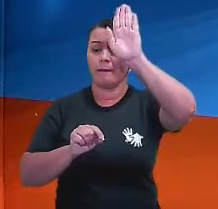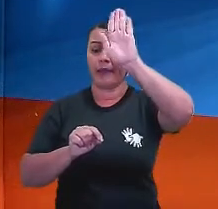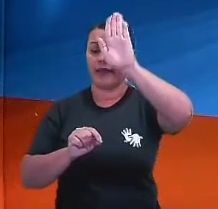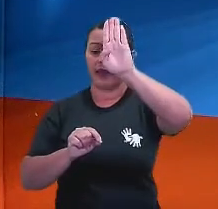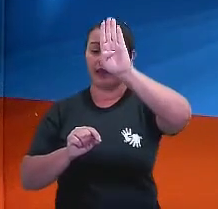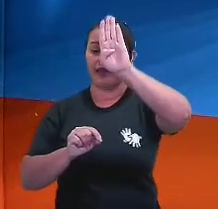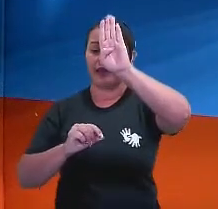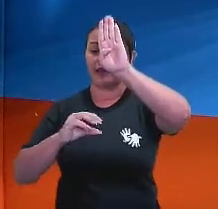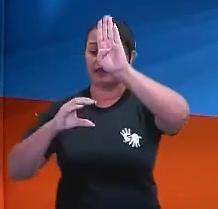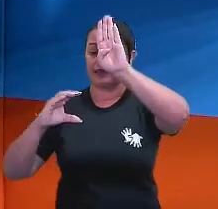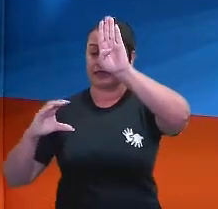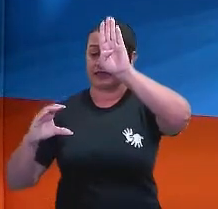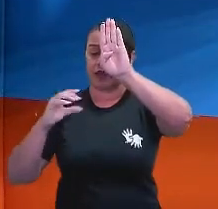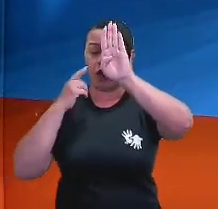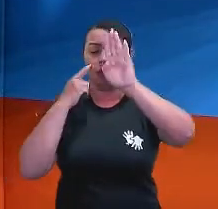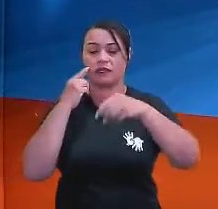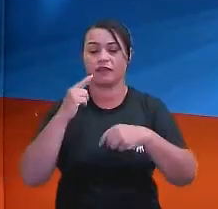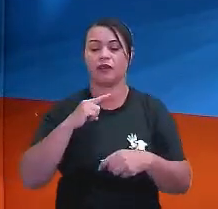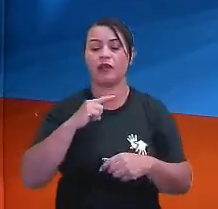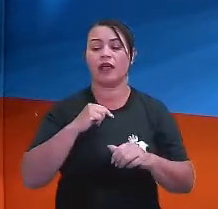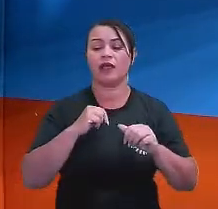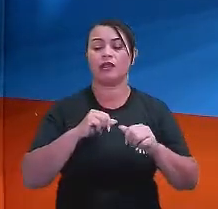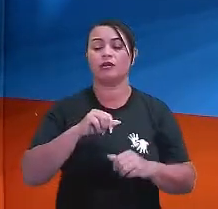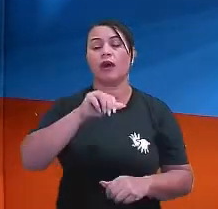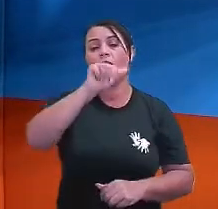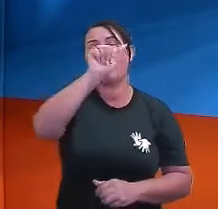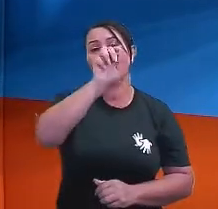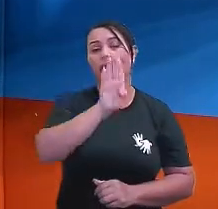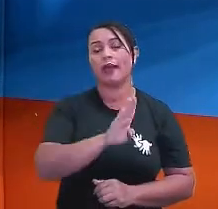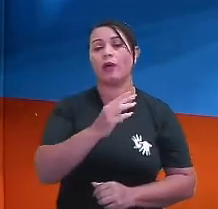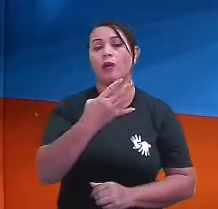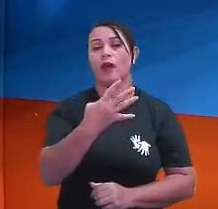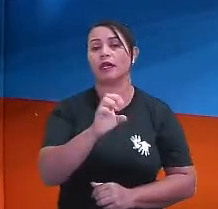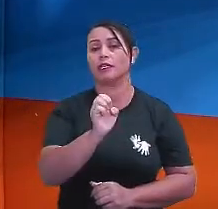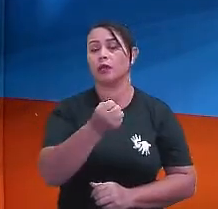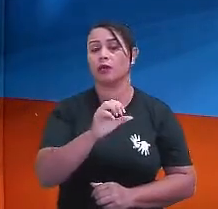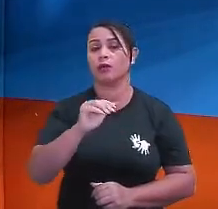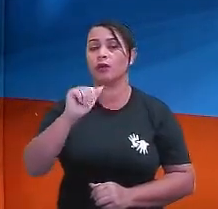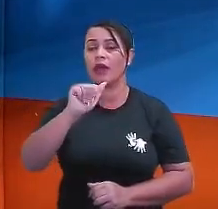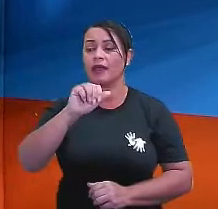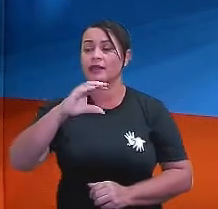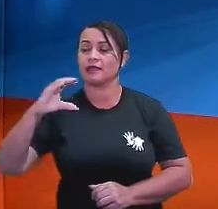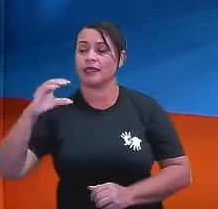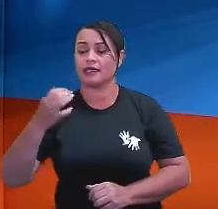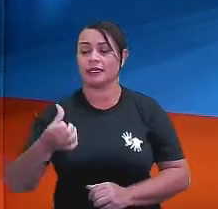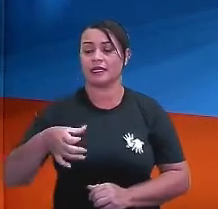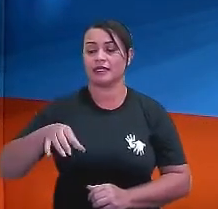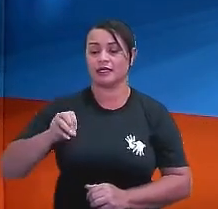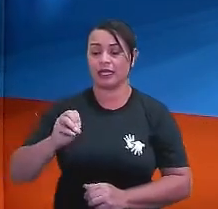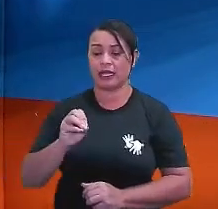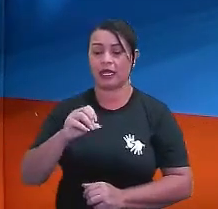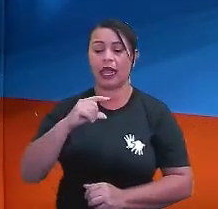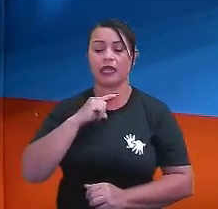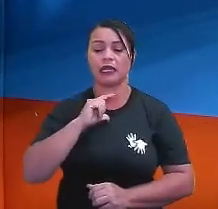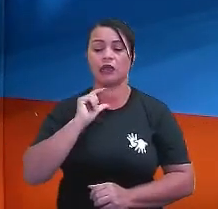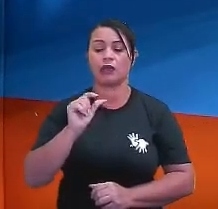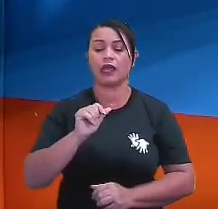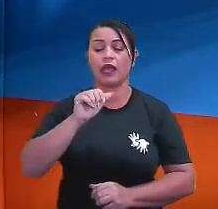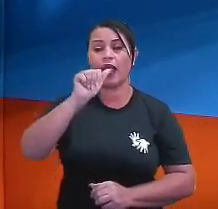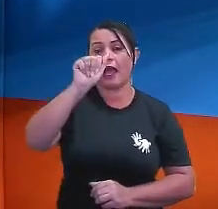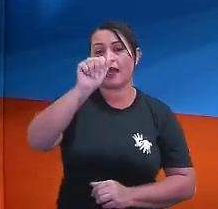lado AB mede 48, o lado AC mede 60, e eu tenho um triângulo